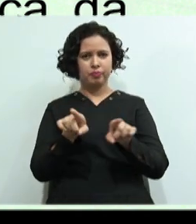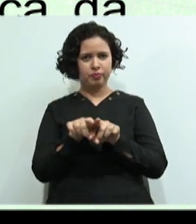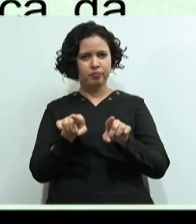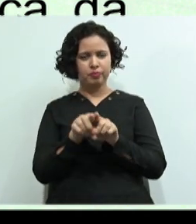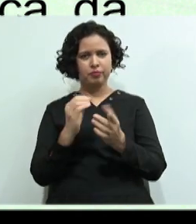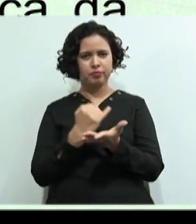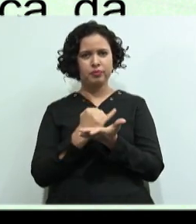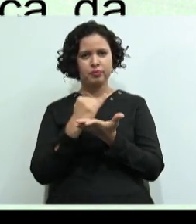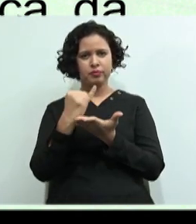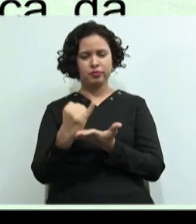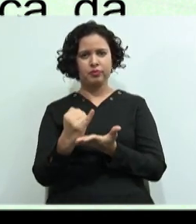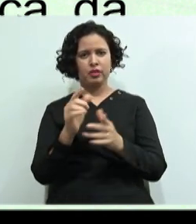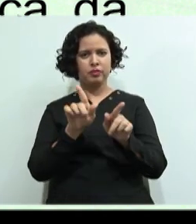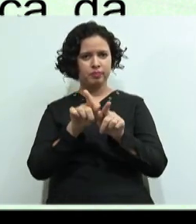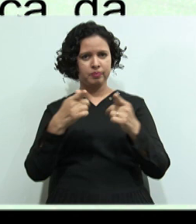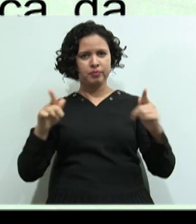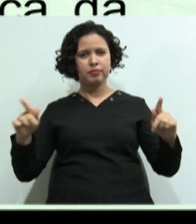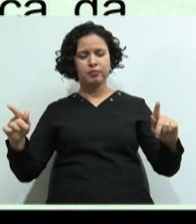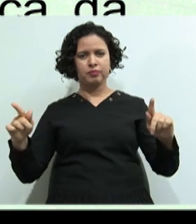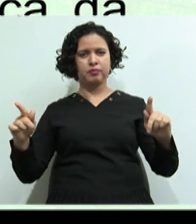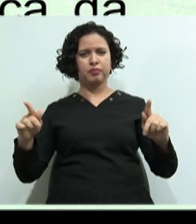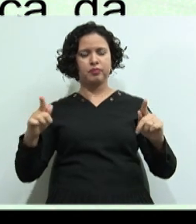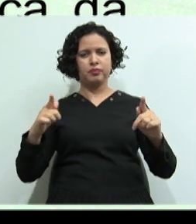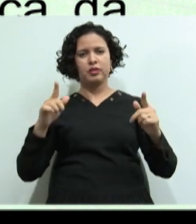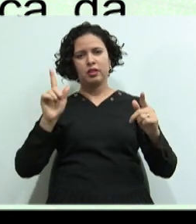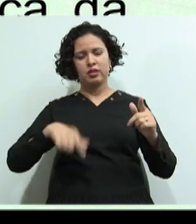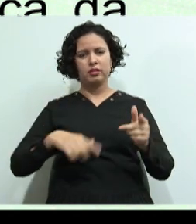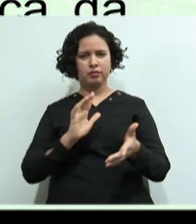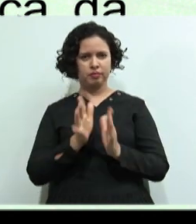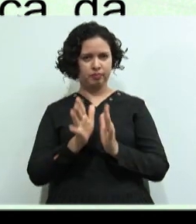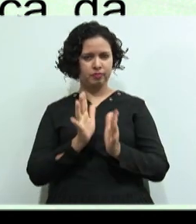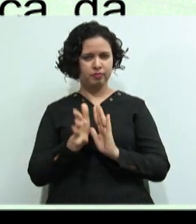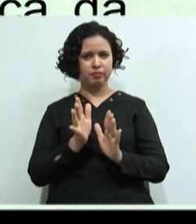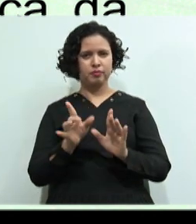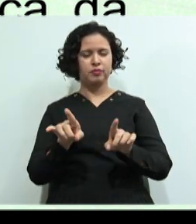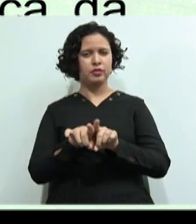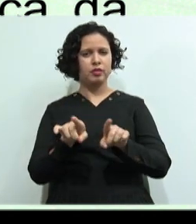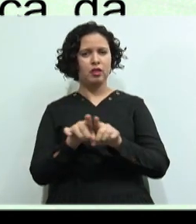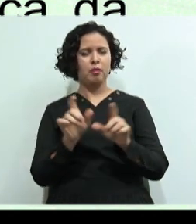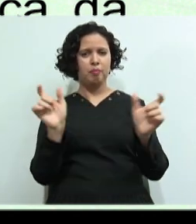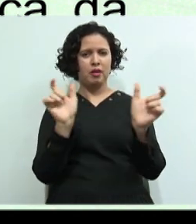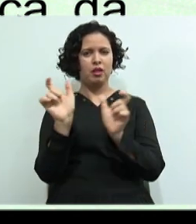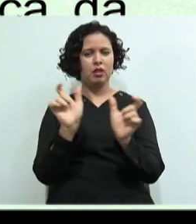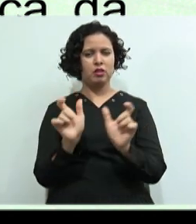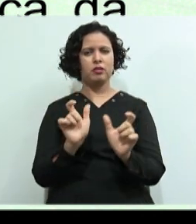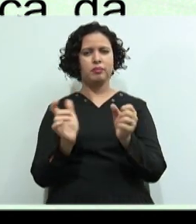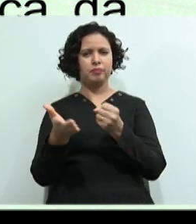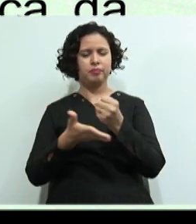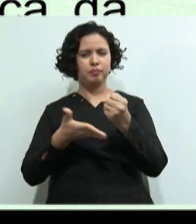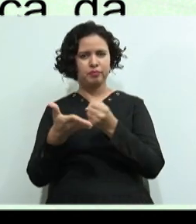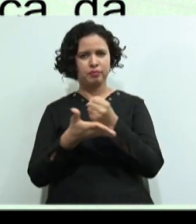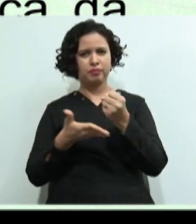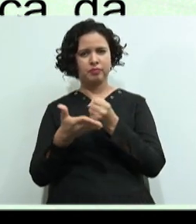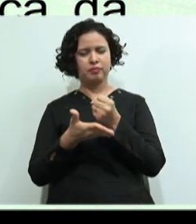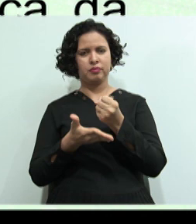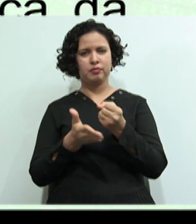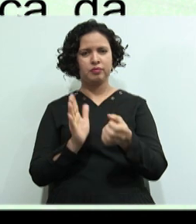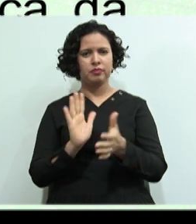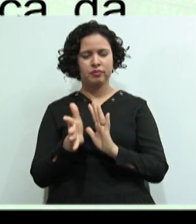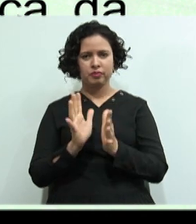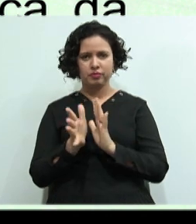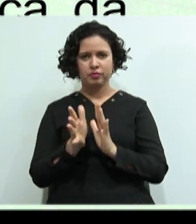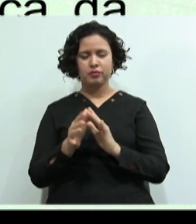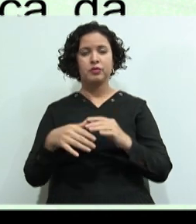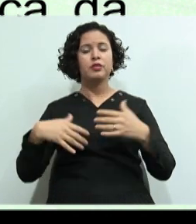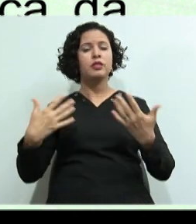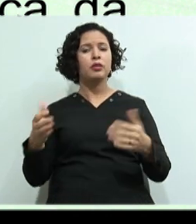introdução A gramática de língua brasileira de sinais E ao vocabulário básico da língua de sinais Como se trata de